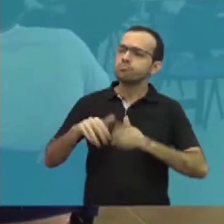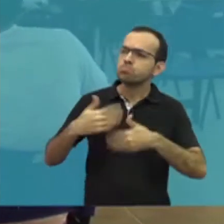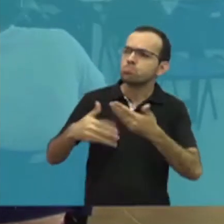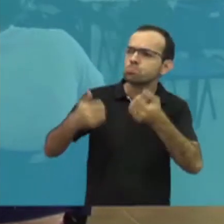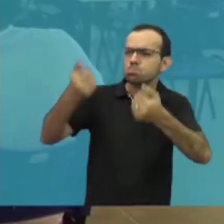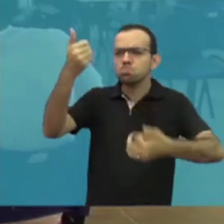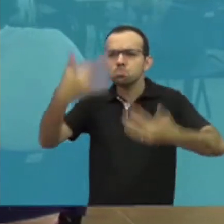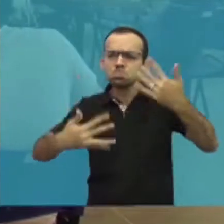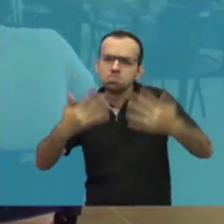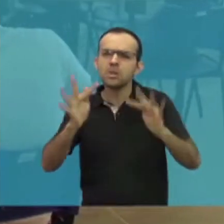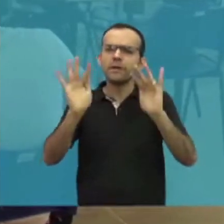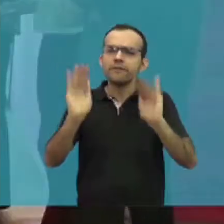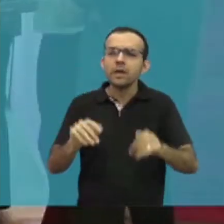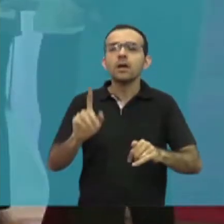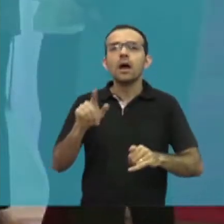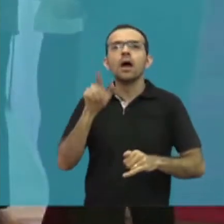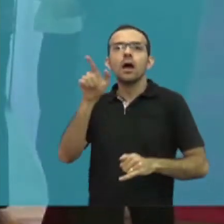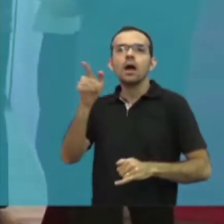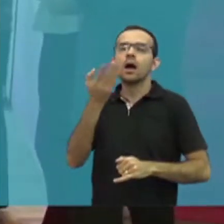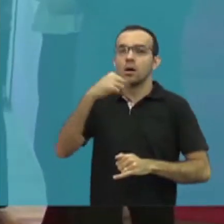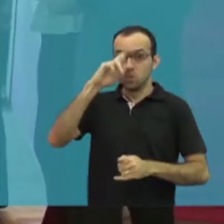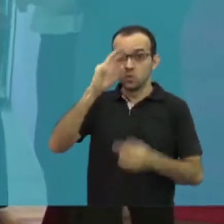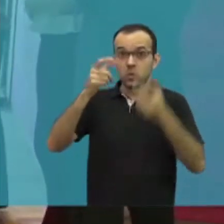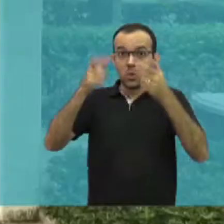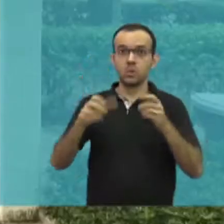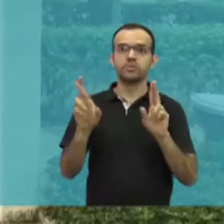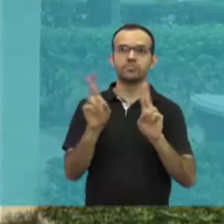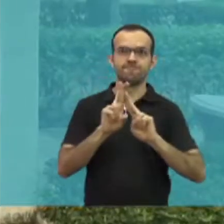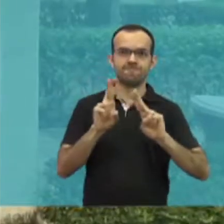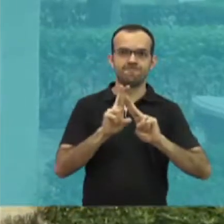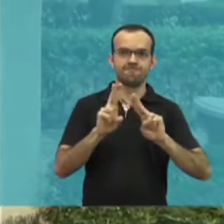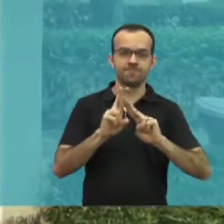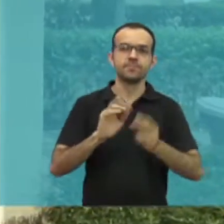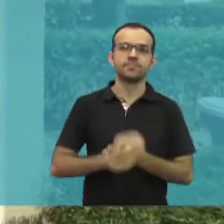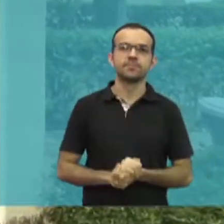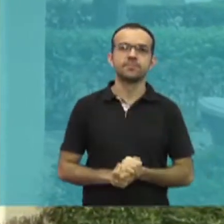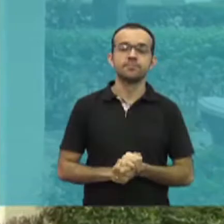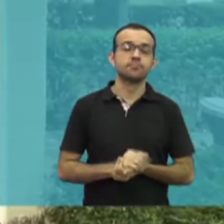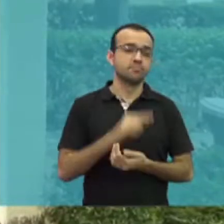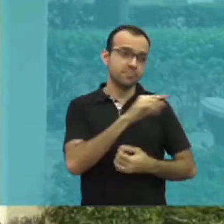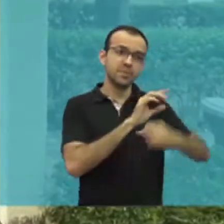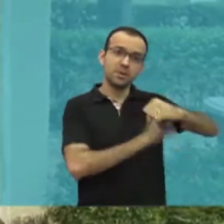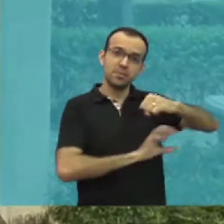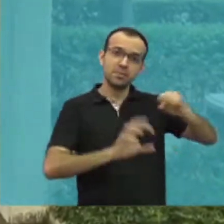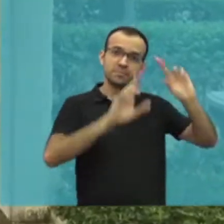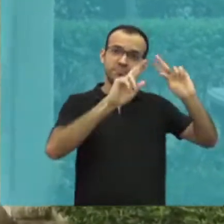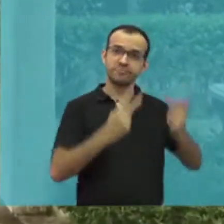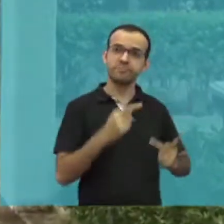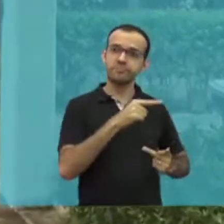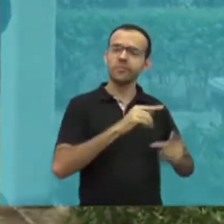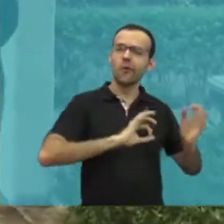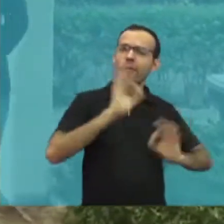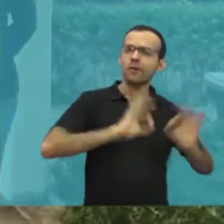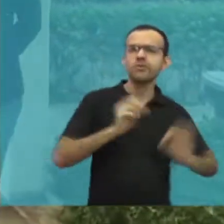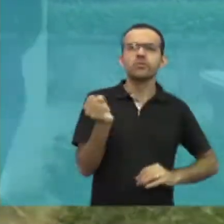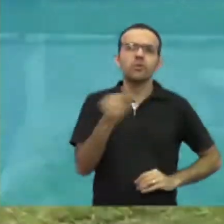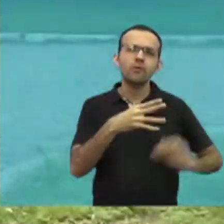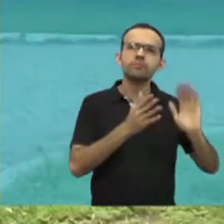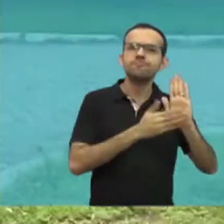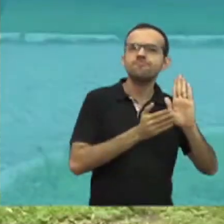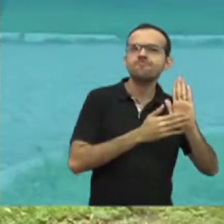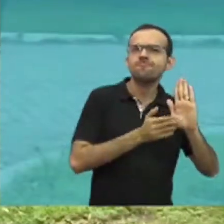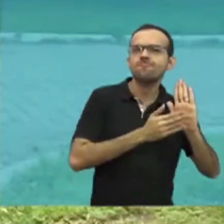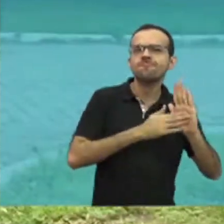almoço no restaurante universitário, em clima descontraído. A ideia da nova programação organizada pela Pró-Reitoria de Gestão de Pessoas